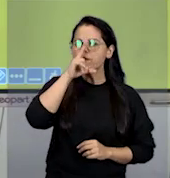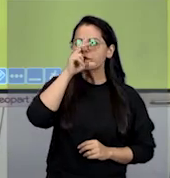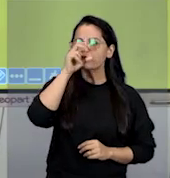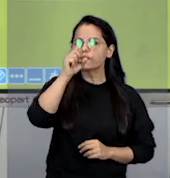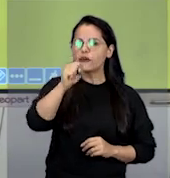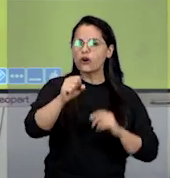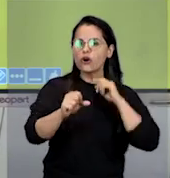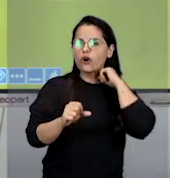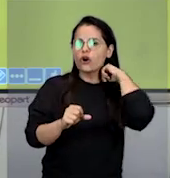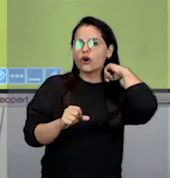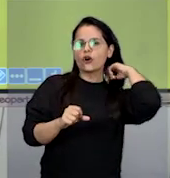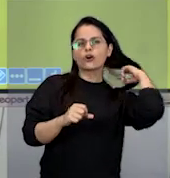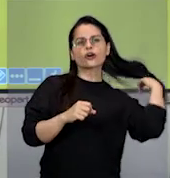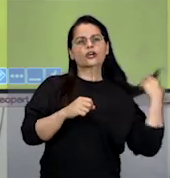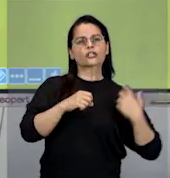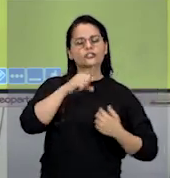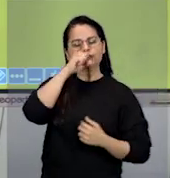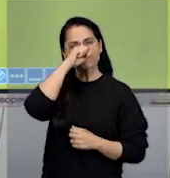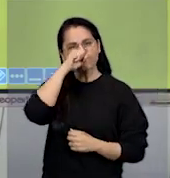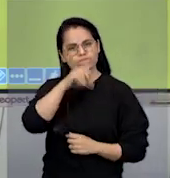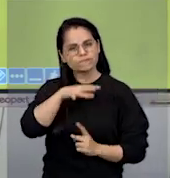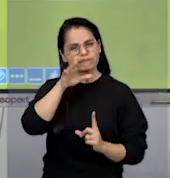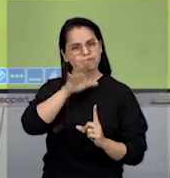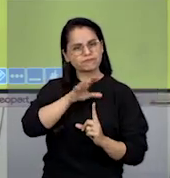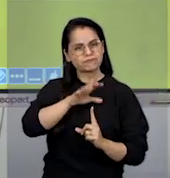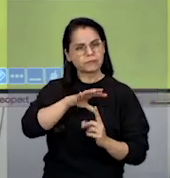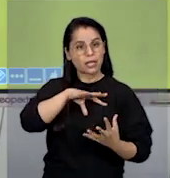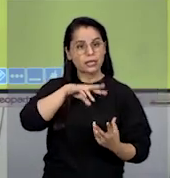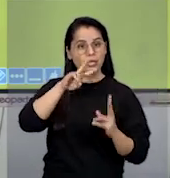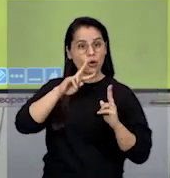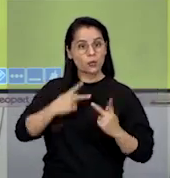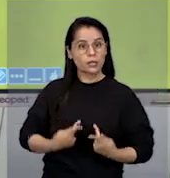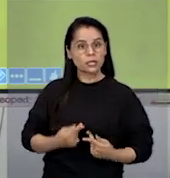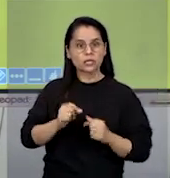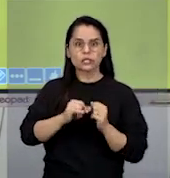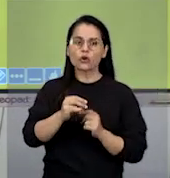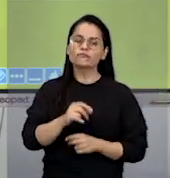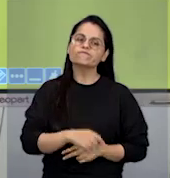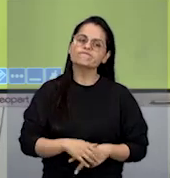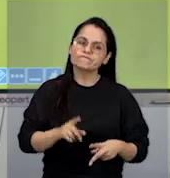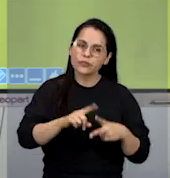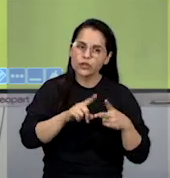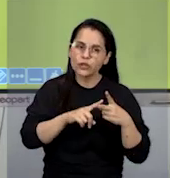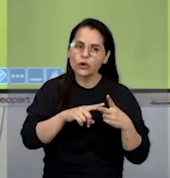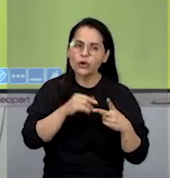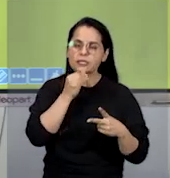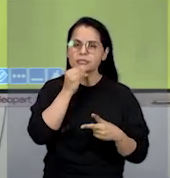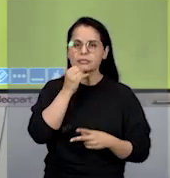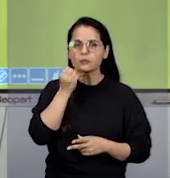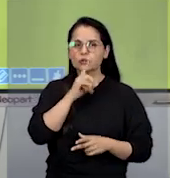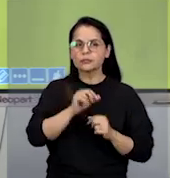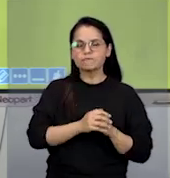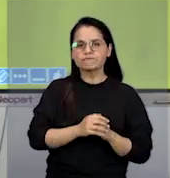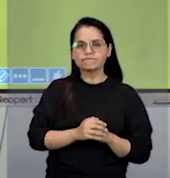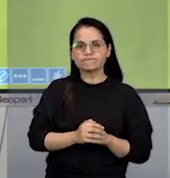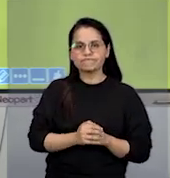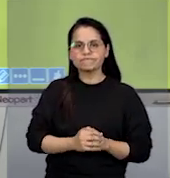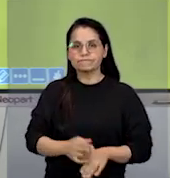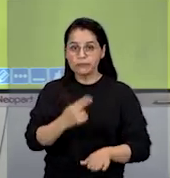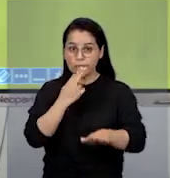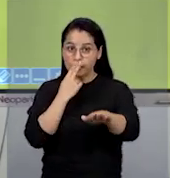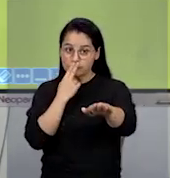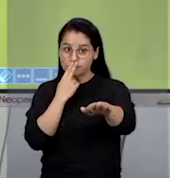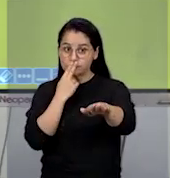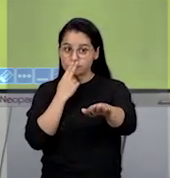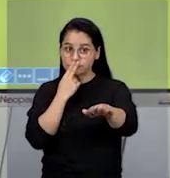humanidade está sofrendo fortes ameaças. Dois exemplos aqui recentes. O nazismo de